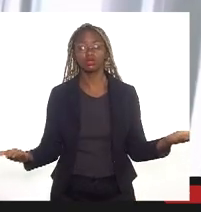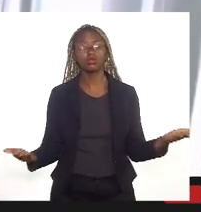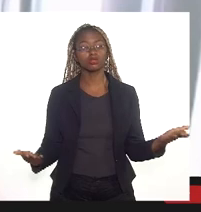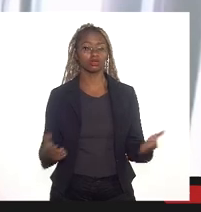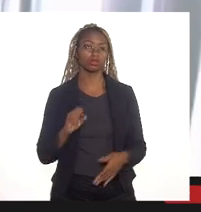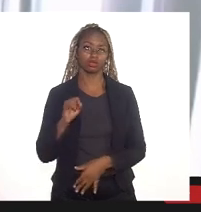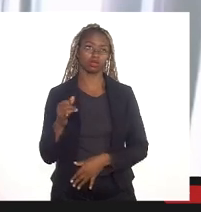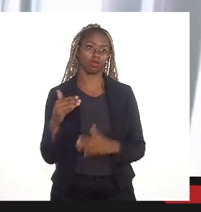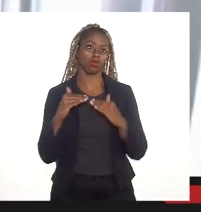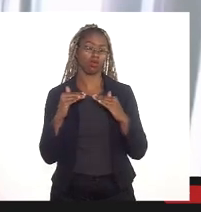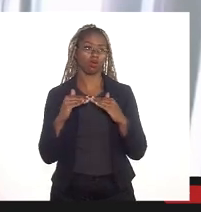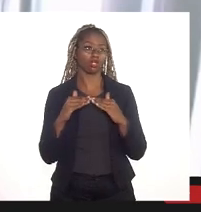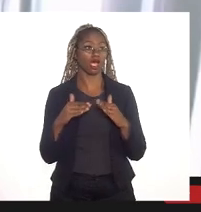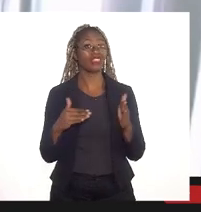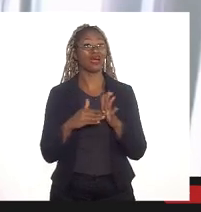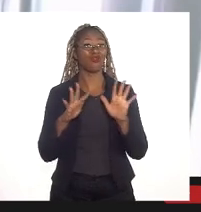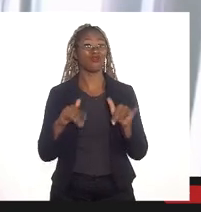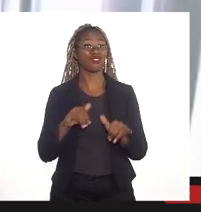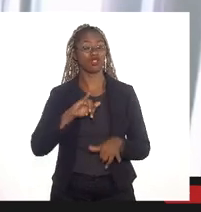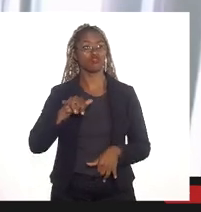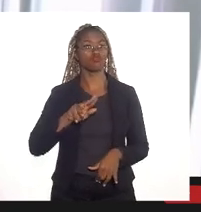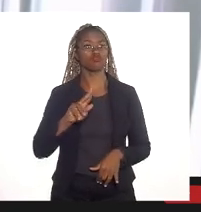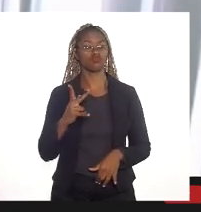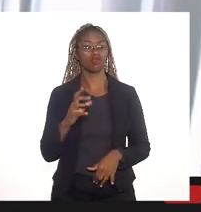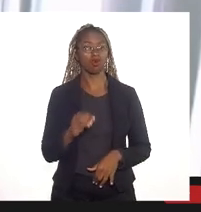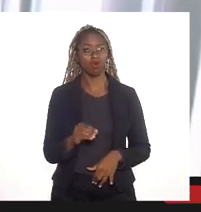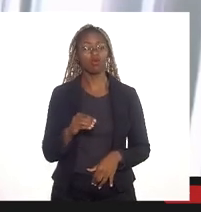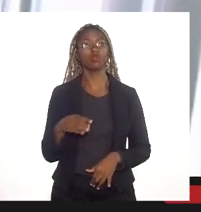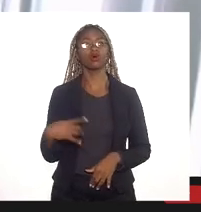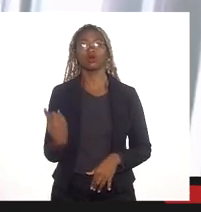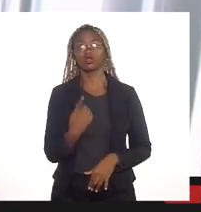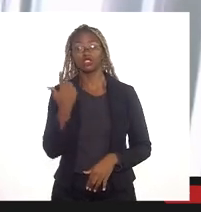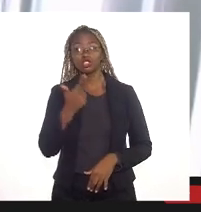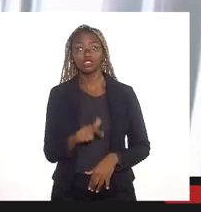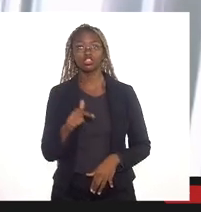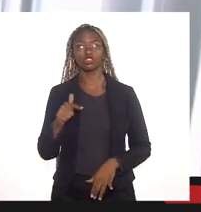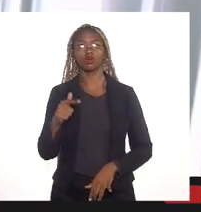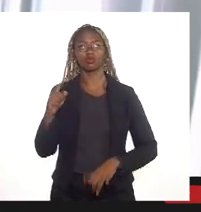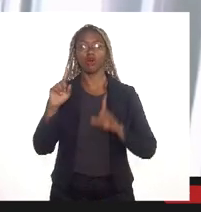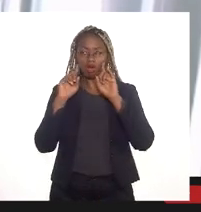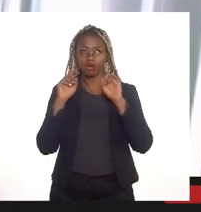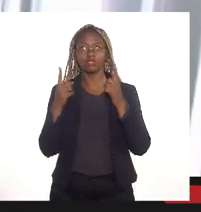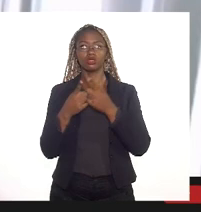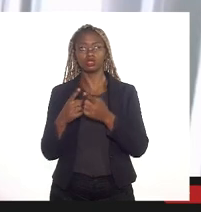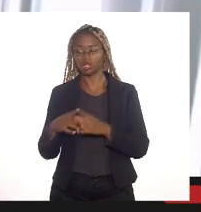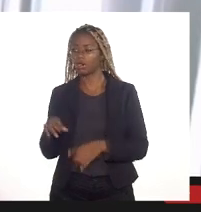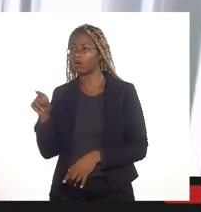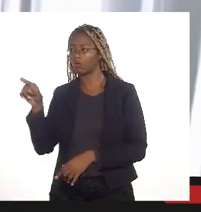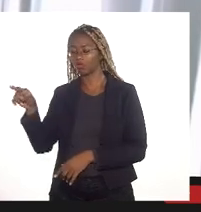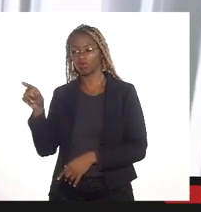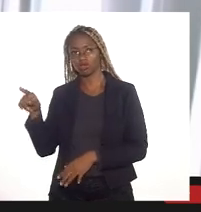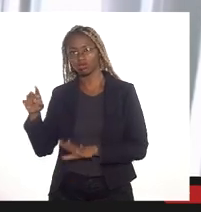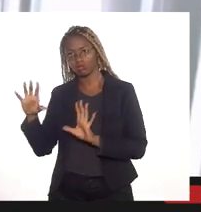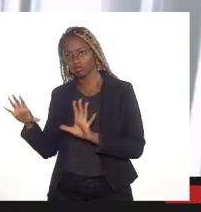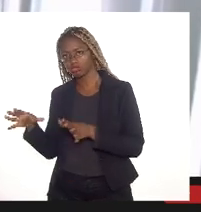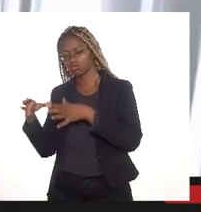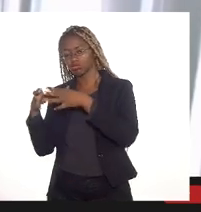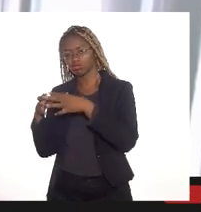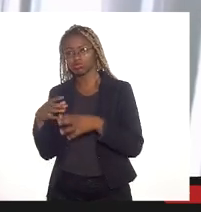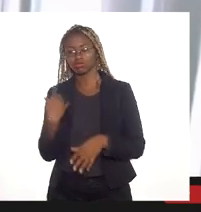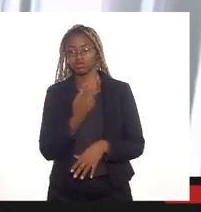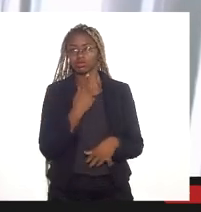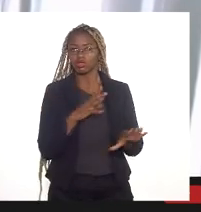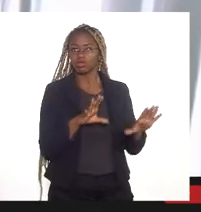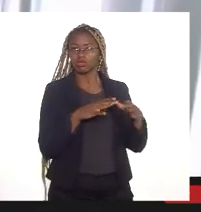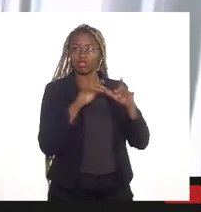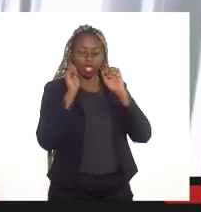concordar, até o final do mês de junho a gente faria uma nova rodada conjunta do Instituto Rio Metrópole através do seu conselho consultivo com a Assembleia Legislativa